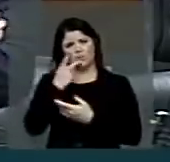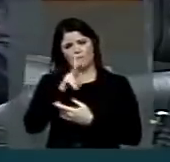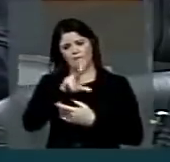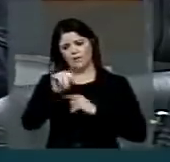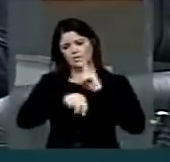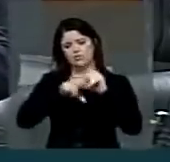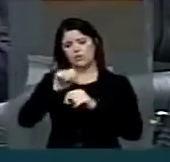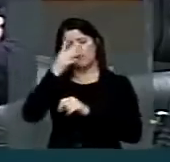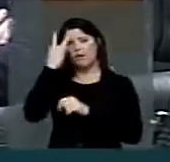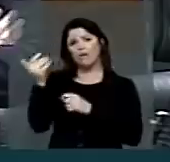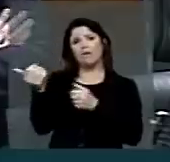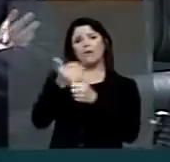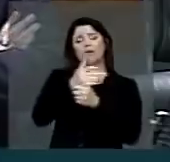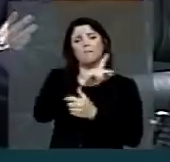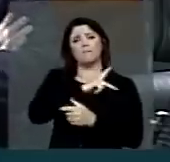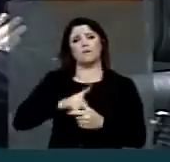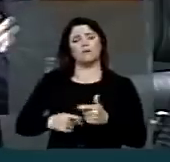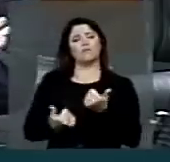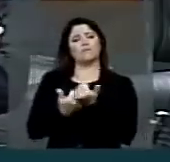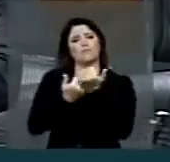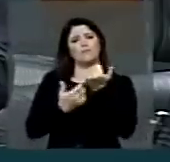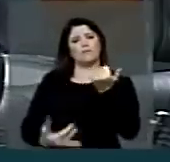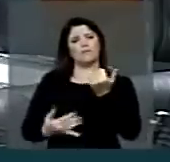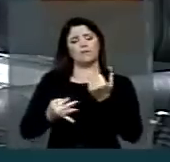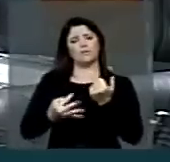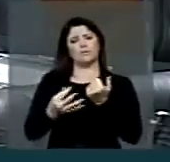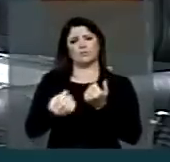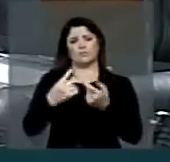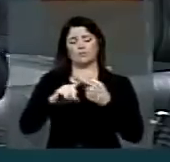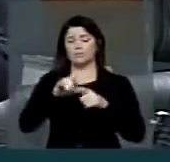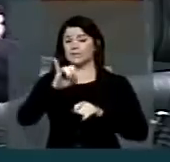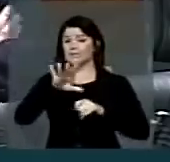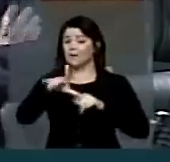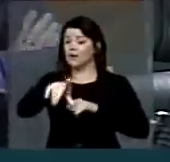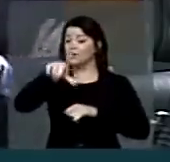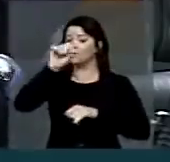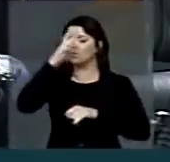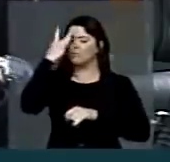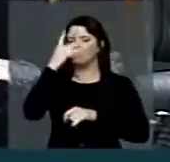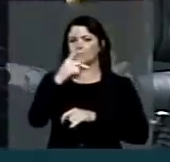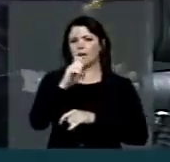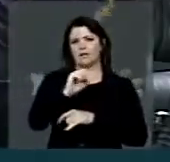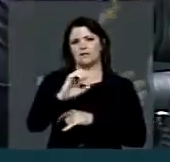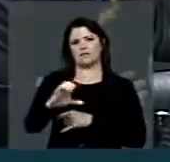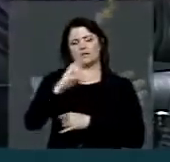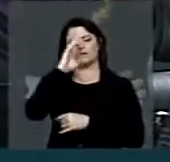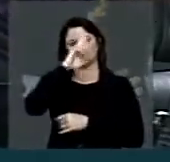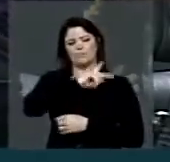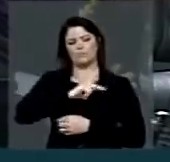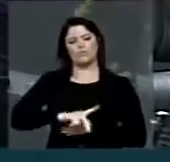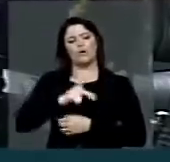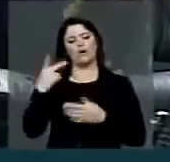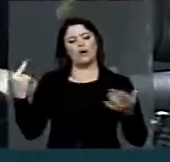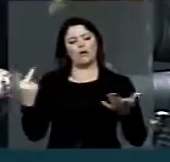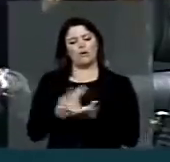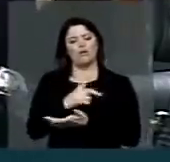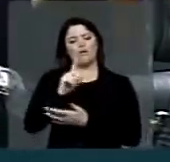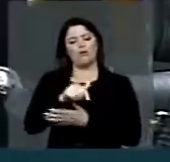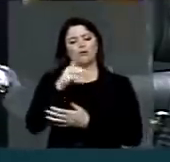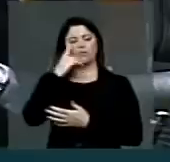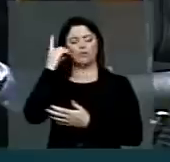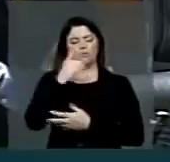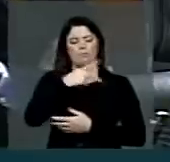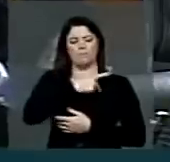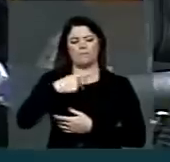o processo de eleger o presidente e os vice-presidentes. E enquanto a escolha do PSC, senhor Presidente, que recaiu sobre o deputado